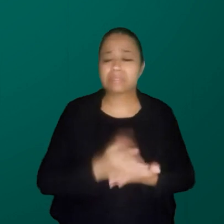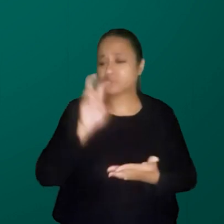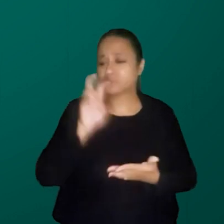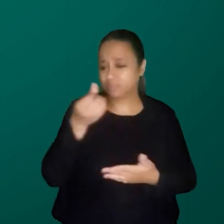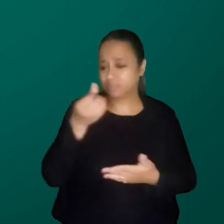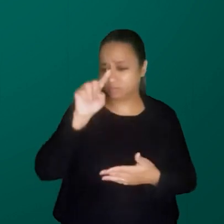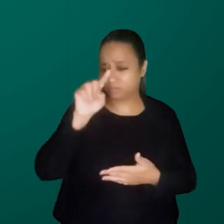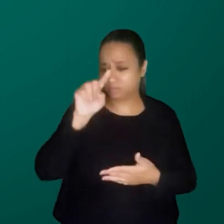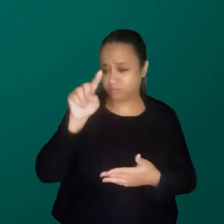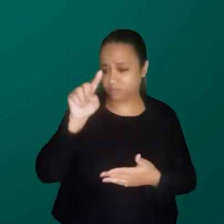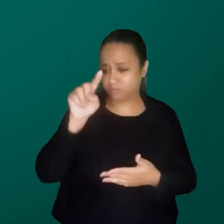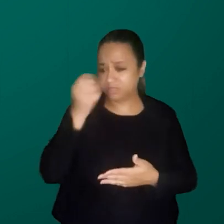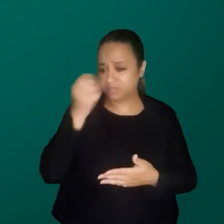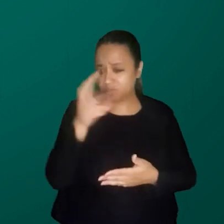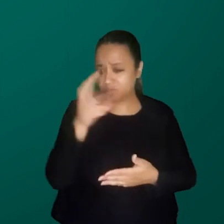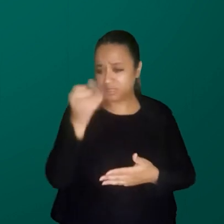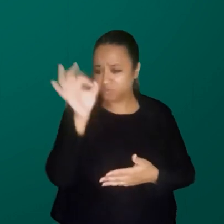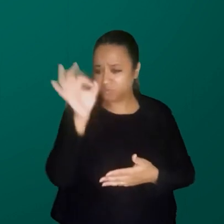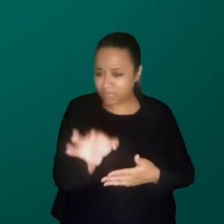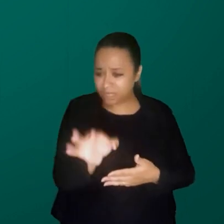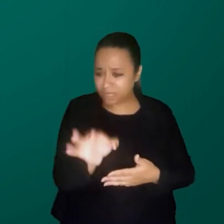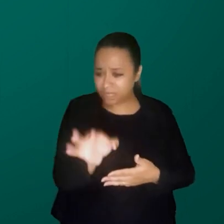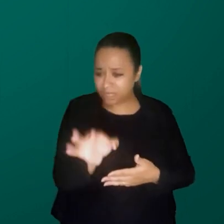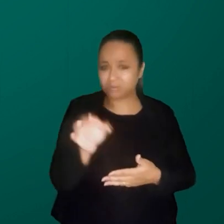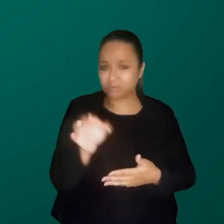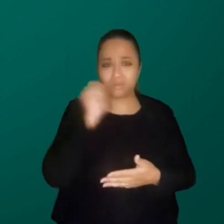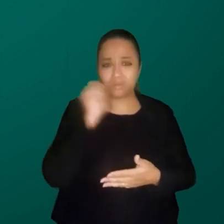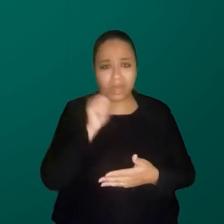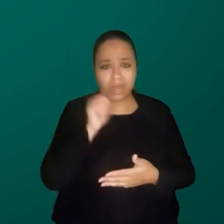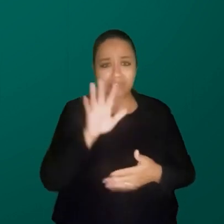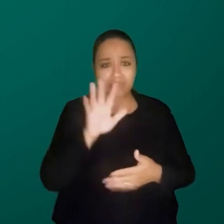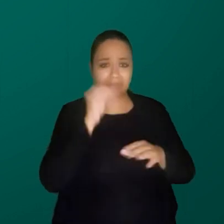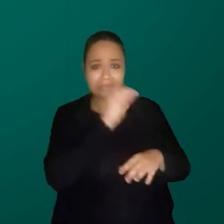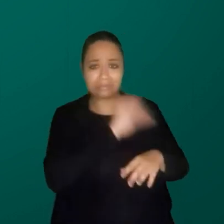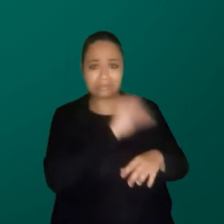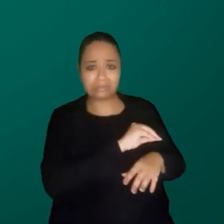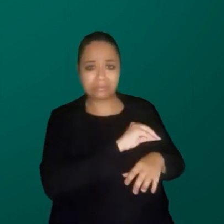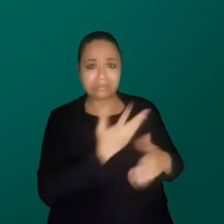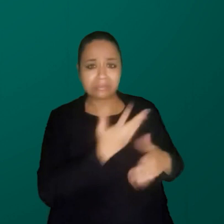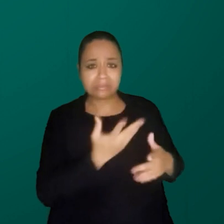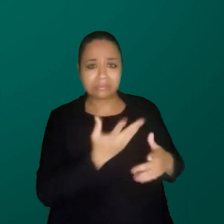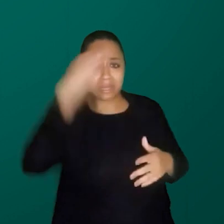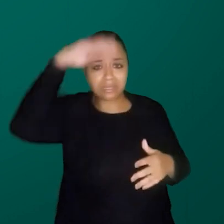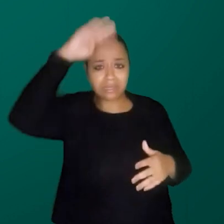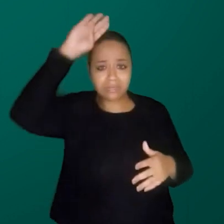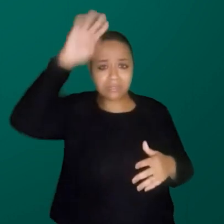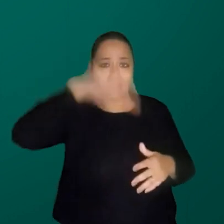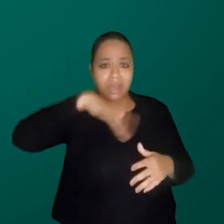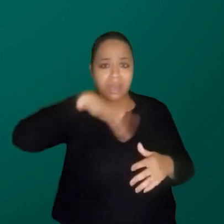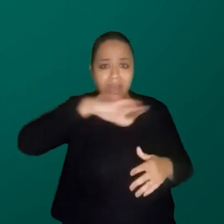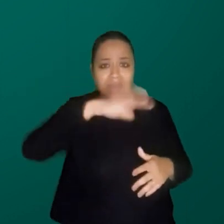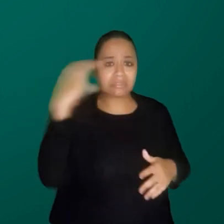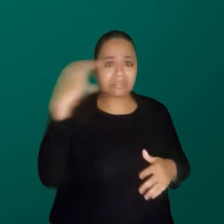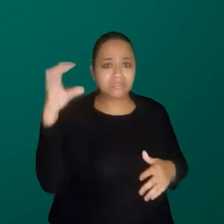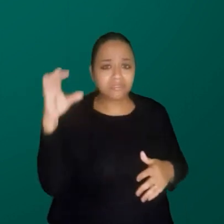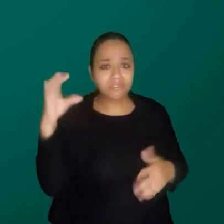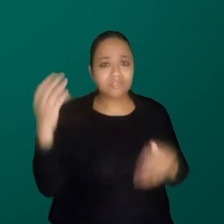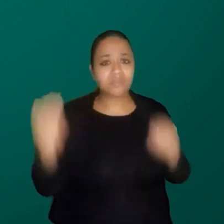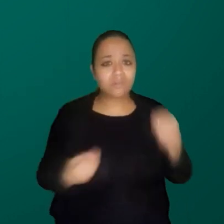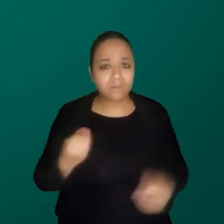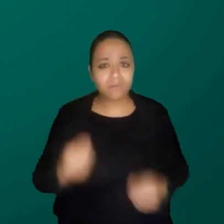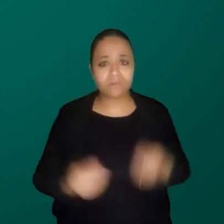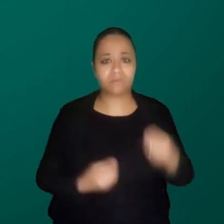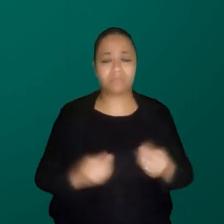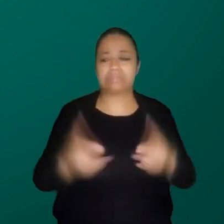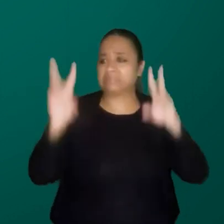das pessoas do nosso país estão simplesmente sendo ignoradas pela academia, pela ciência. Ou seja, suas